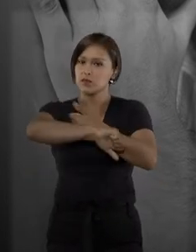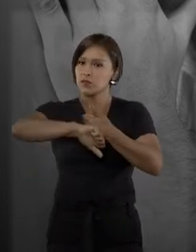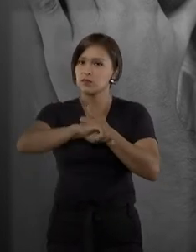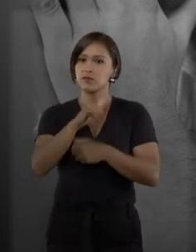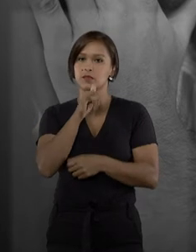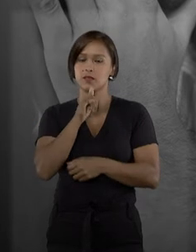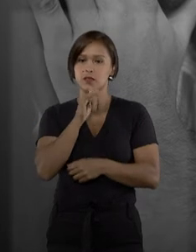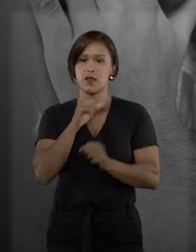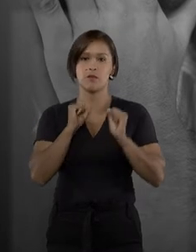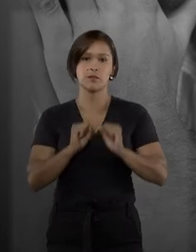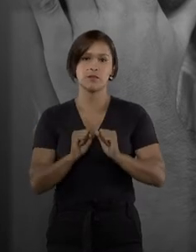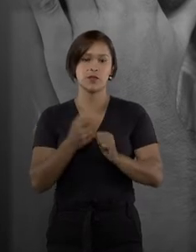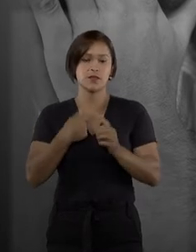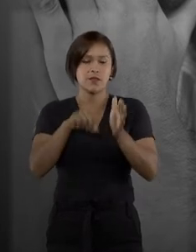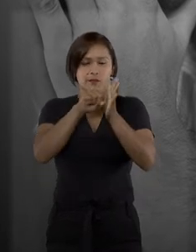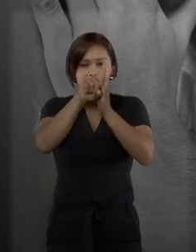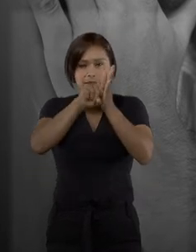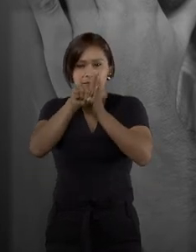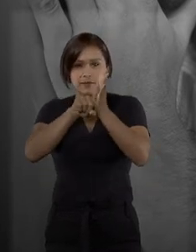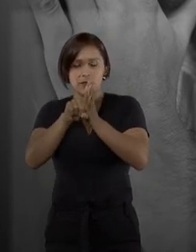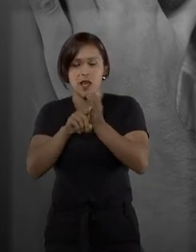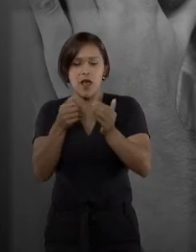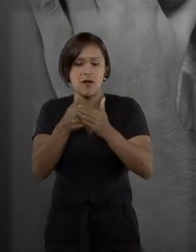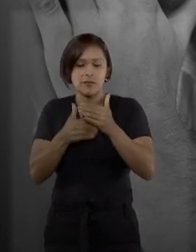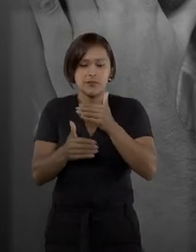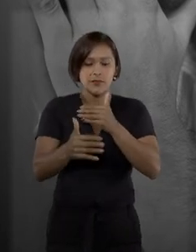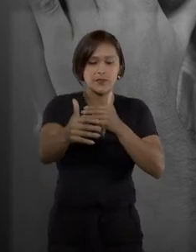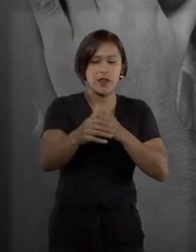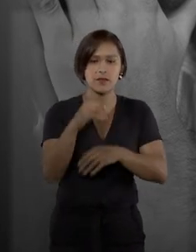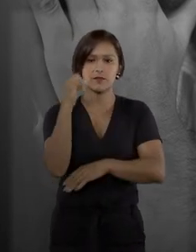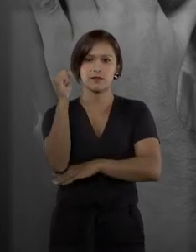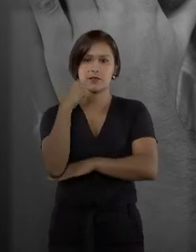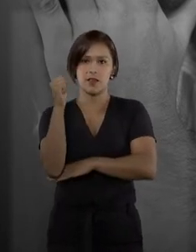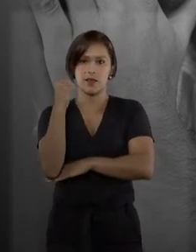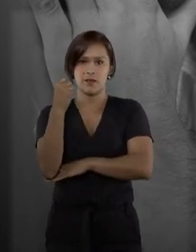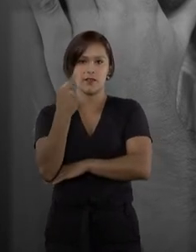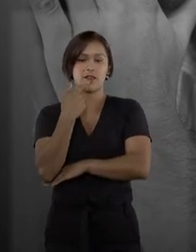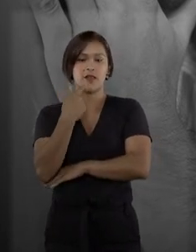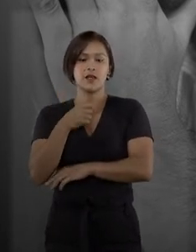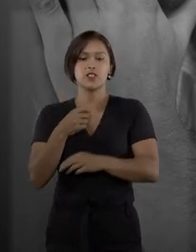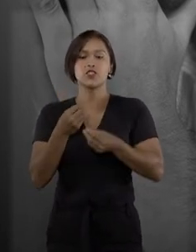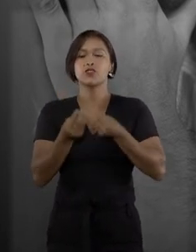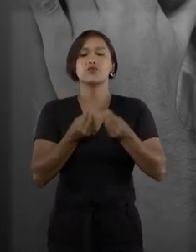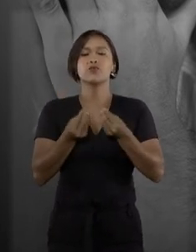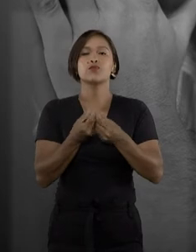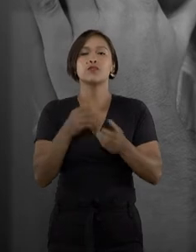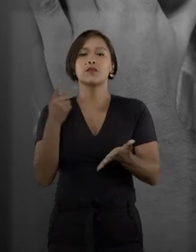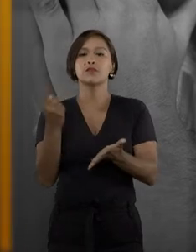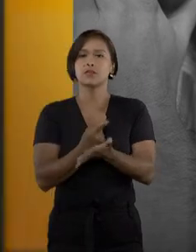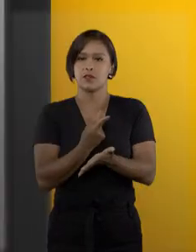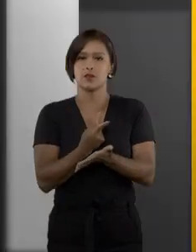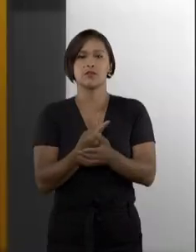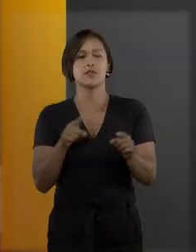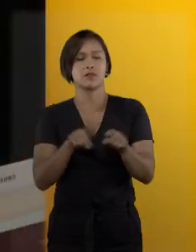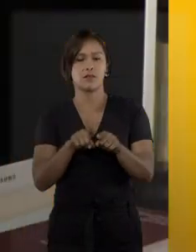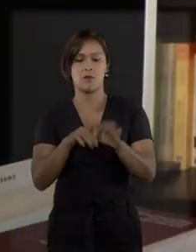deverá ser analisada a extensão da gravidade e as circunstâncias específicas do caso concreto.